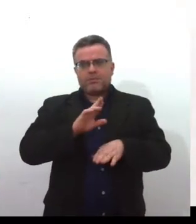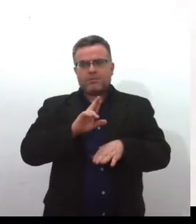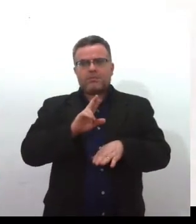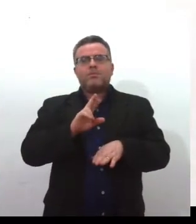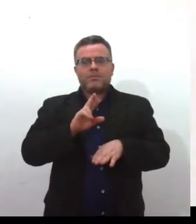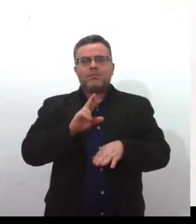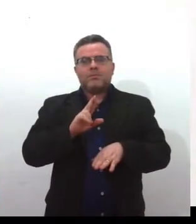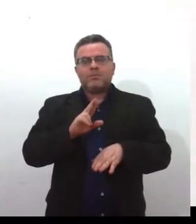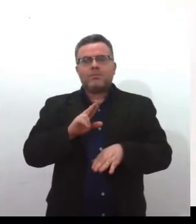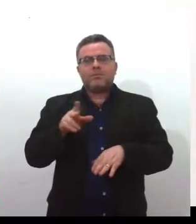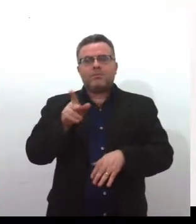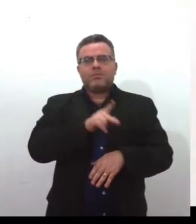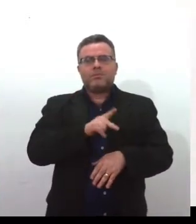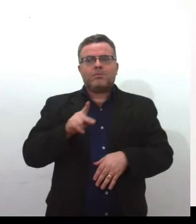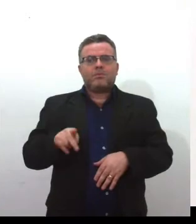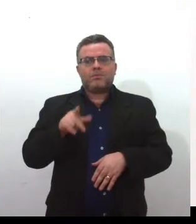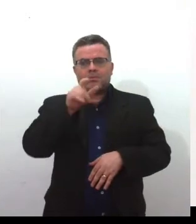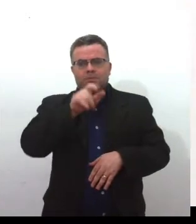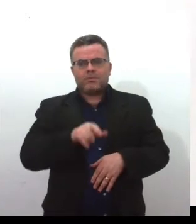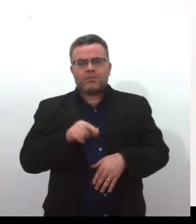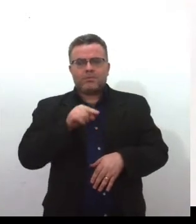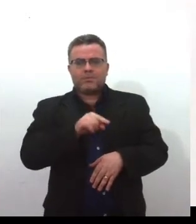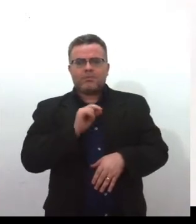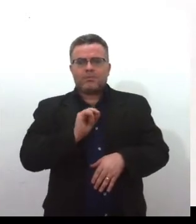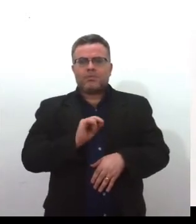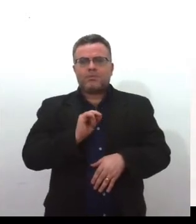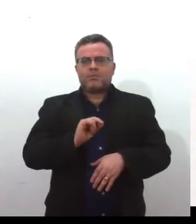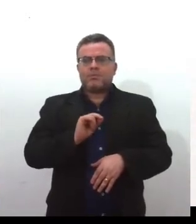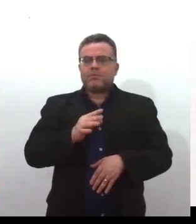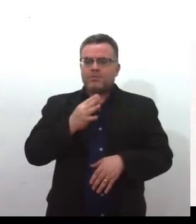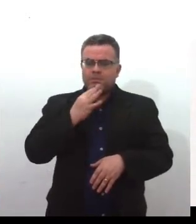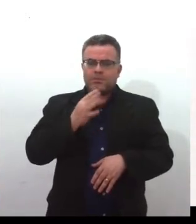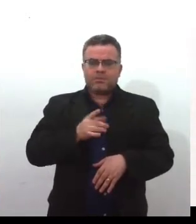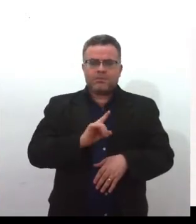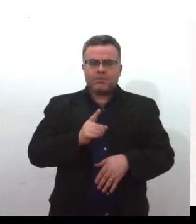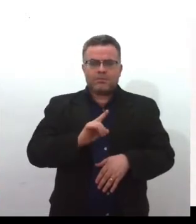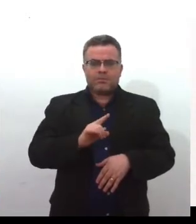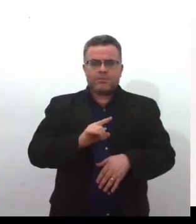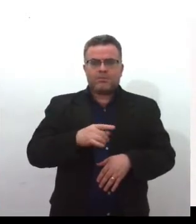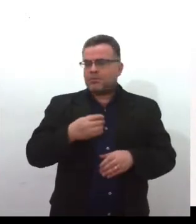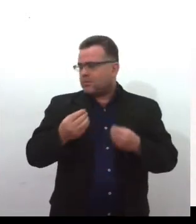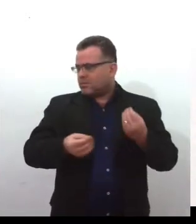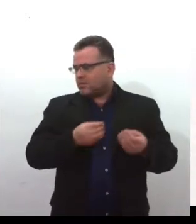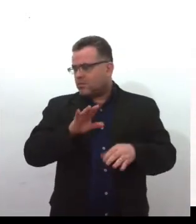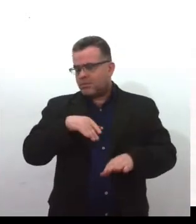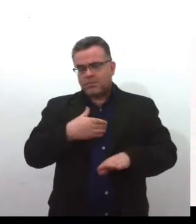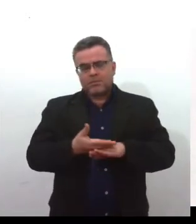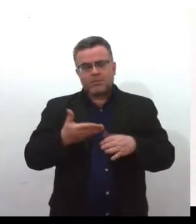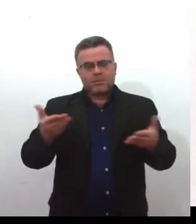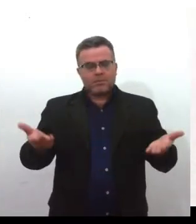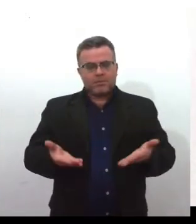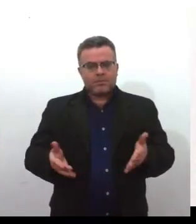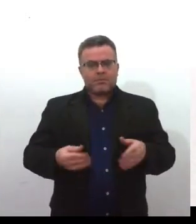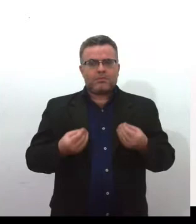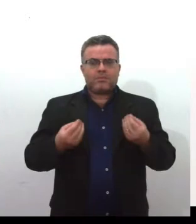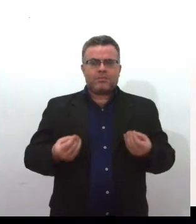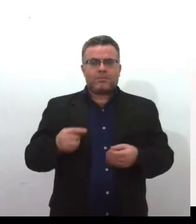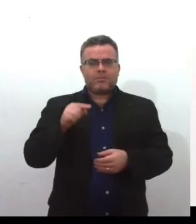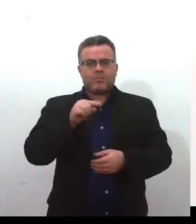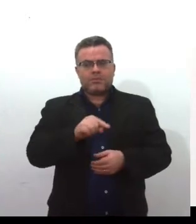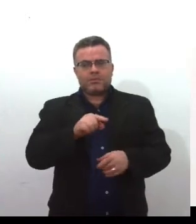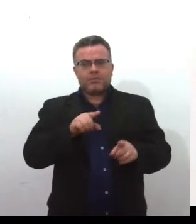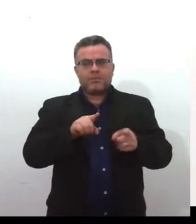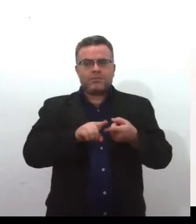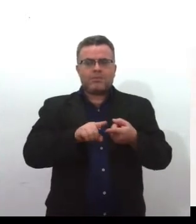sendo uma professora que ela foi tão reconhecida como foi e ainda é em Santa Catarina. Tanto ela, quanto a sua irmã